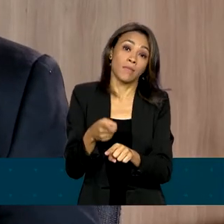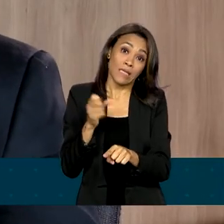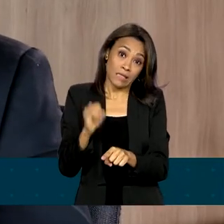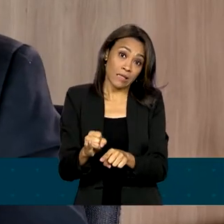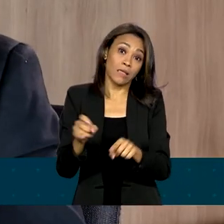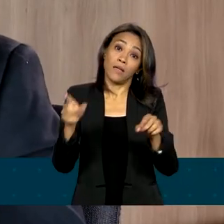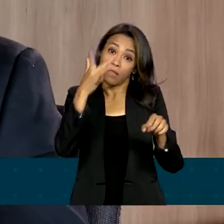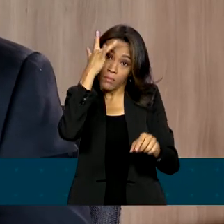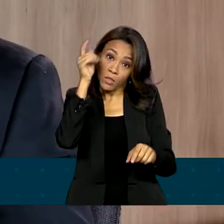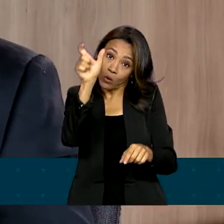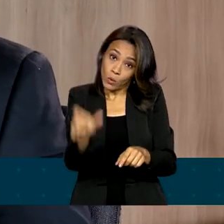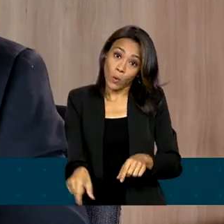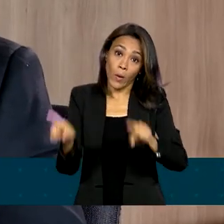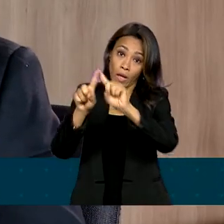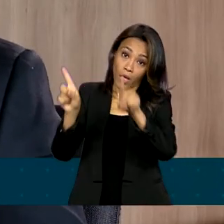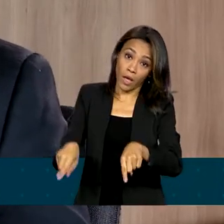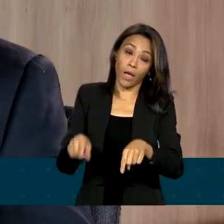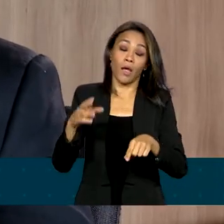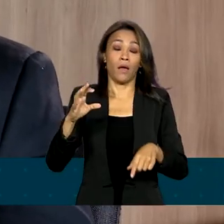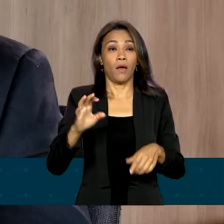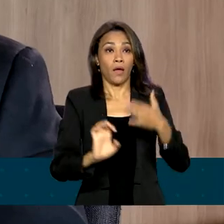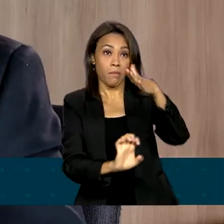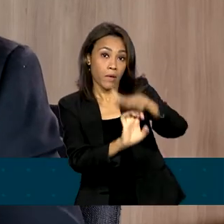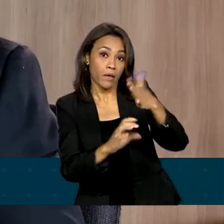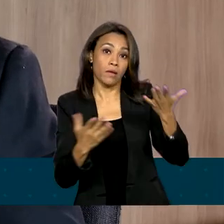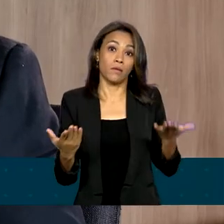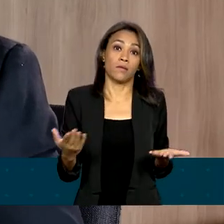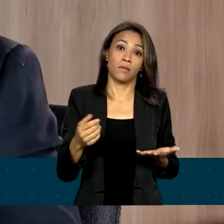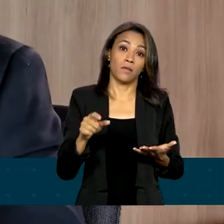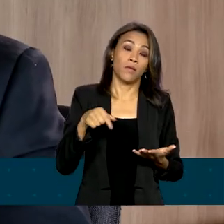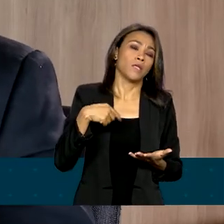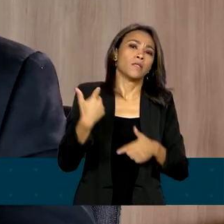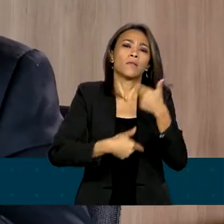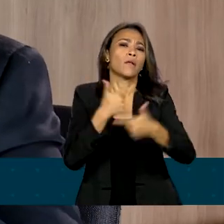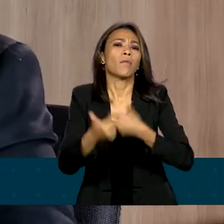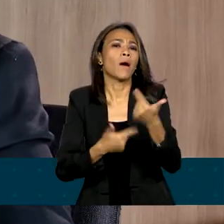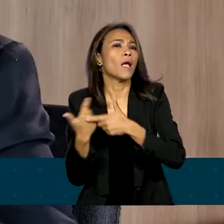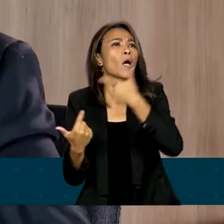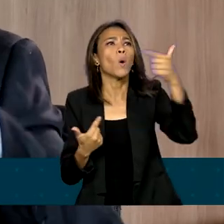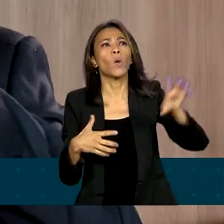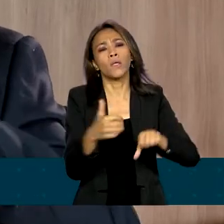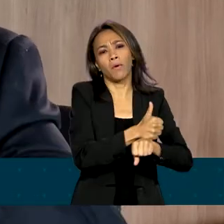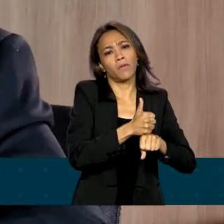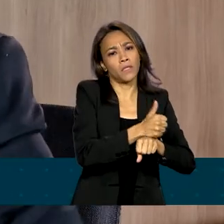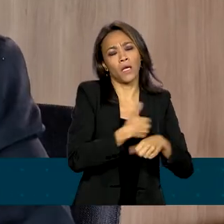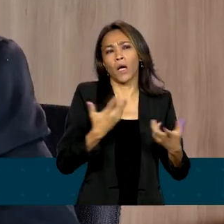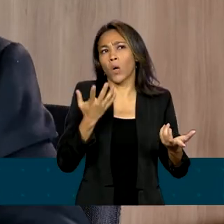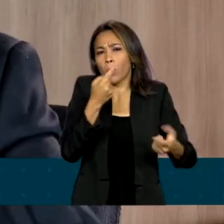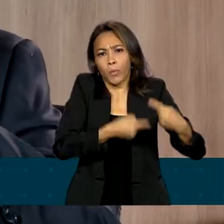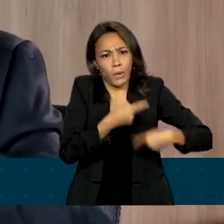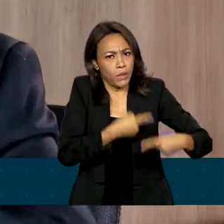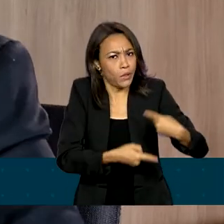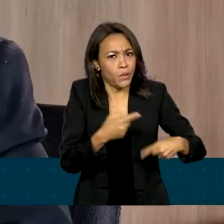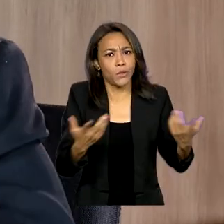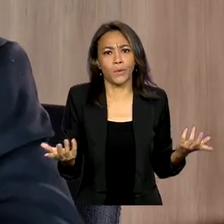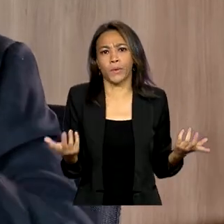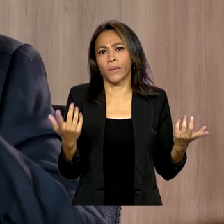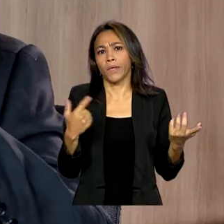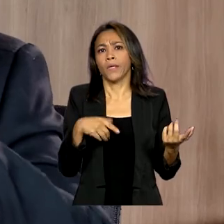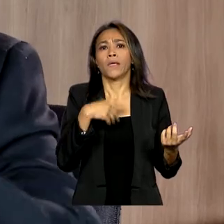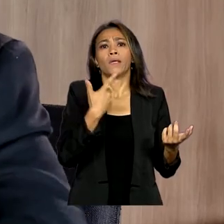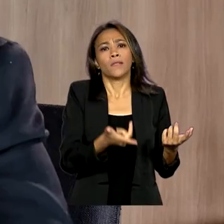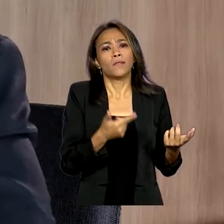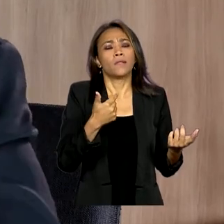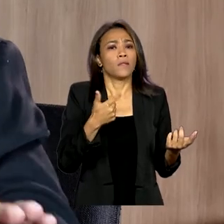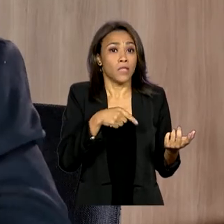público, se ela é agente privado, se ela é empresário, se exerce qualquer outra profissão, se ele é político, se deixou de ser político, se exerceu